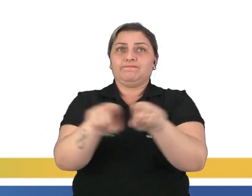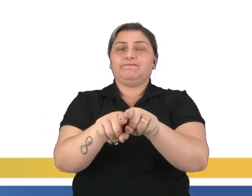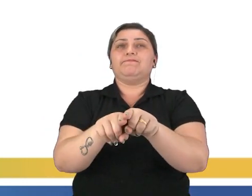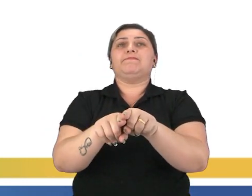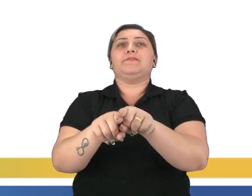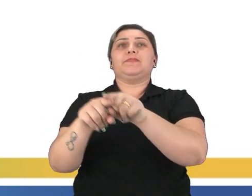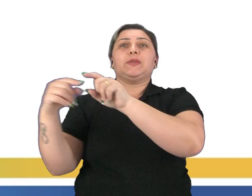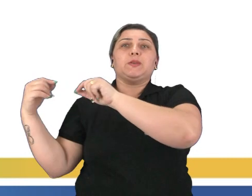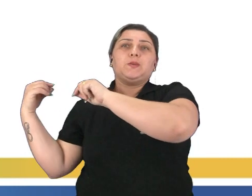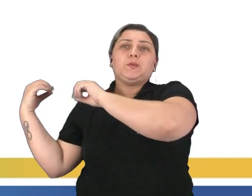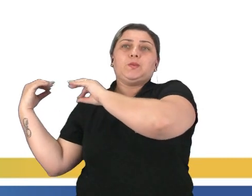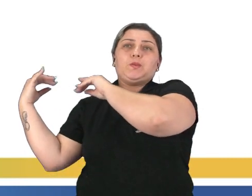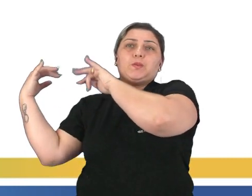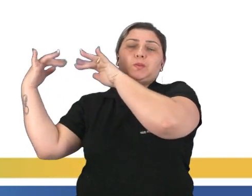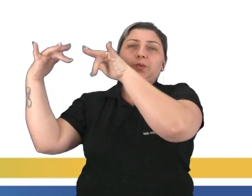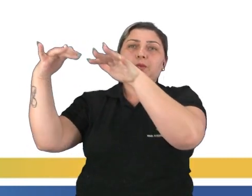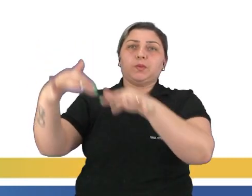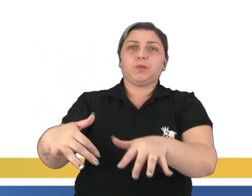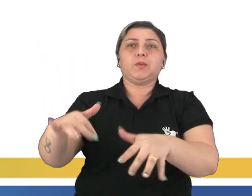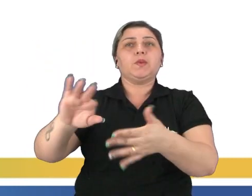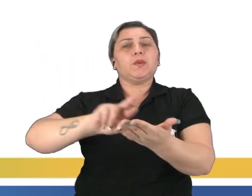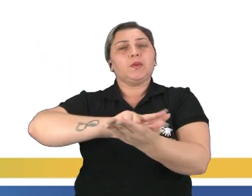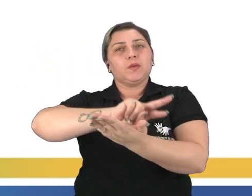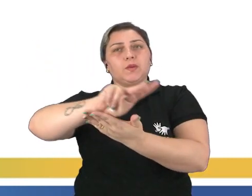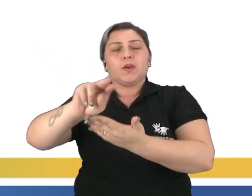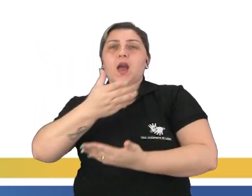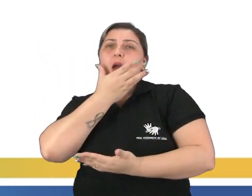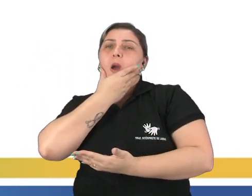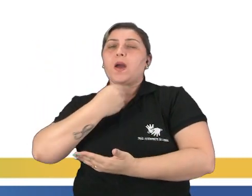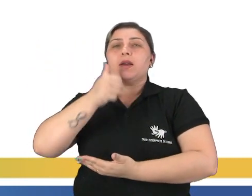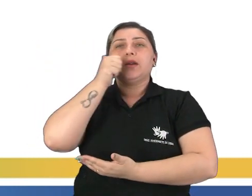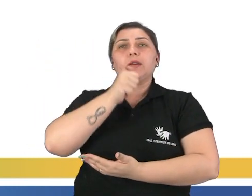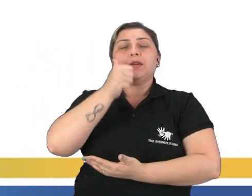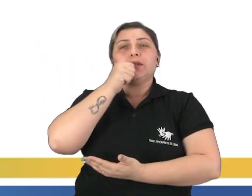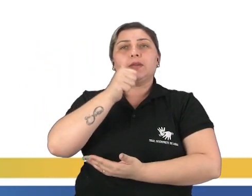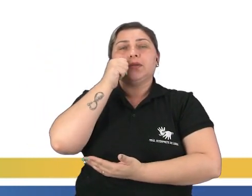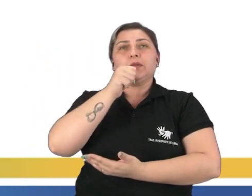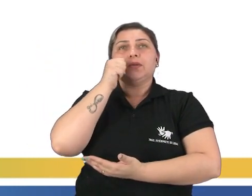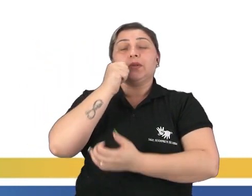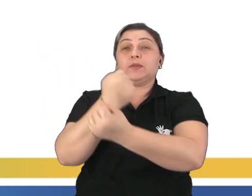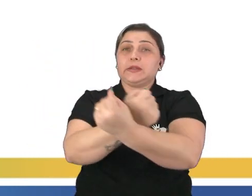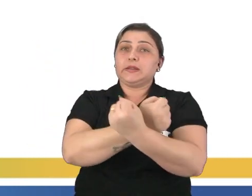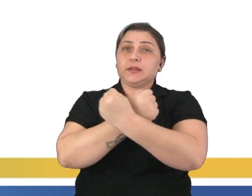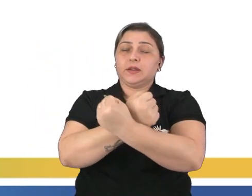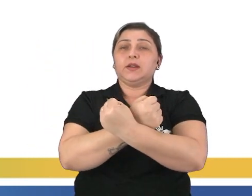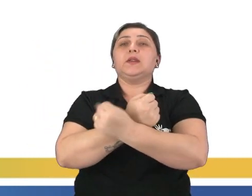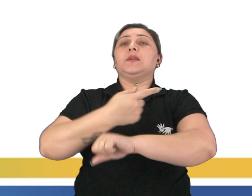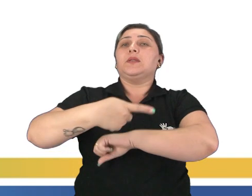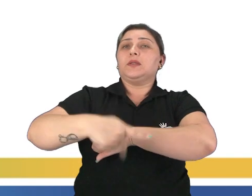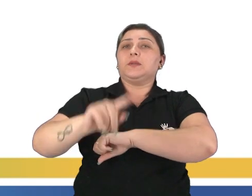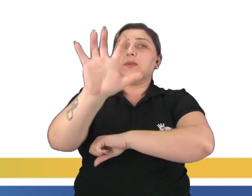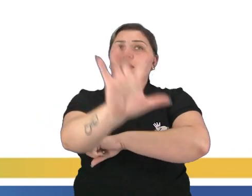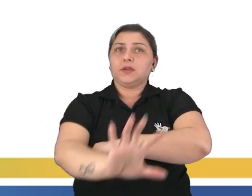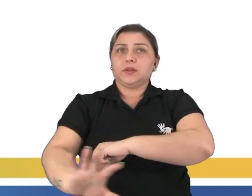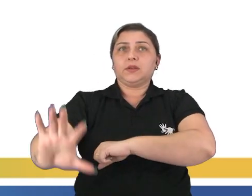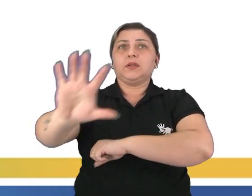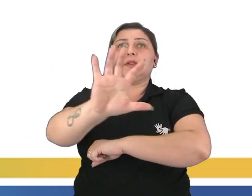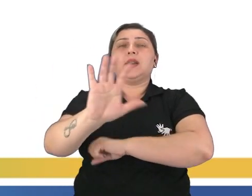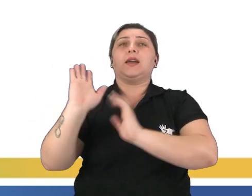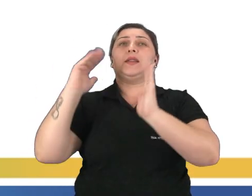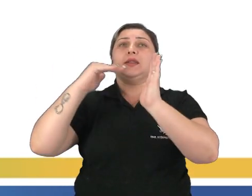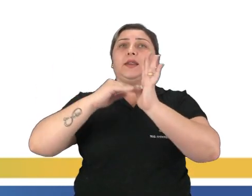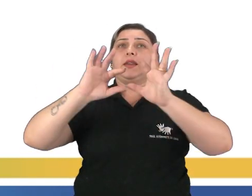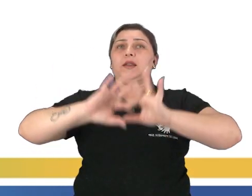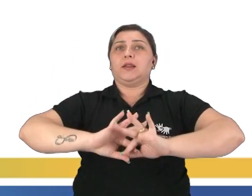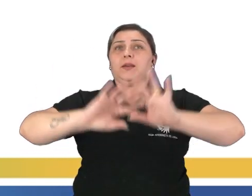da vinda de diversos homens e mulheres nas condições de escravo aqui para a nossa região e vai